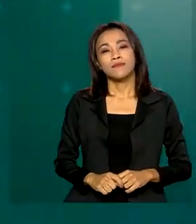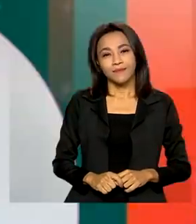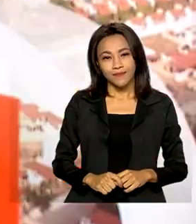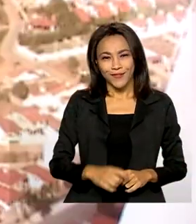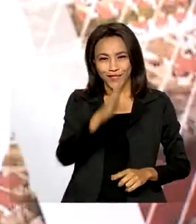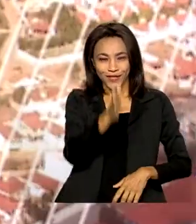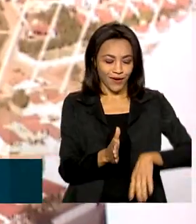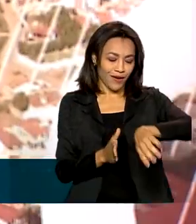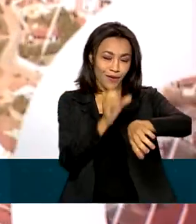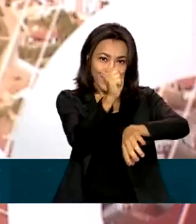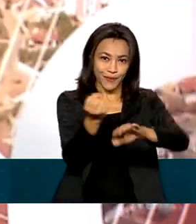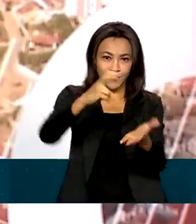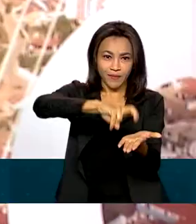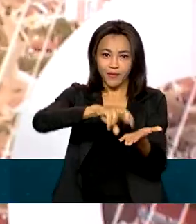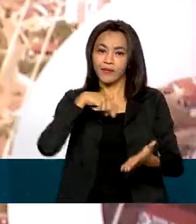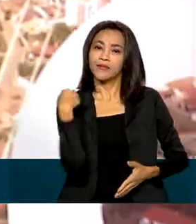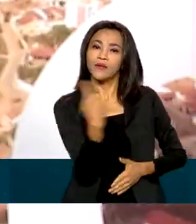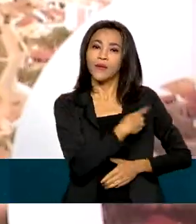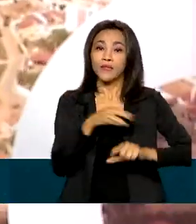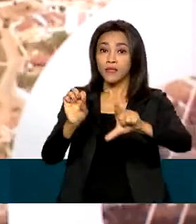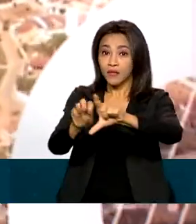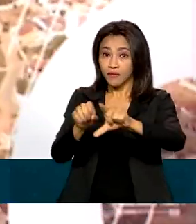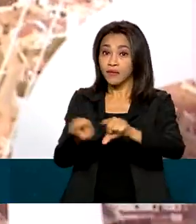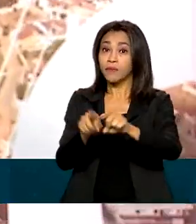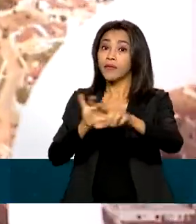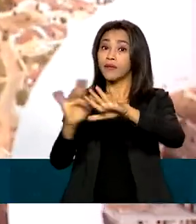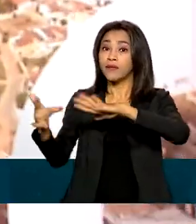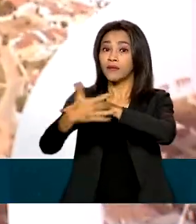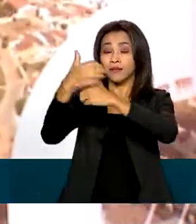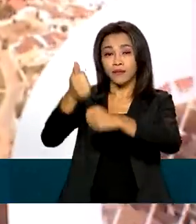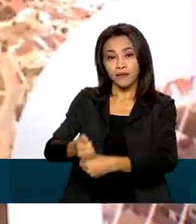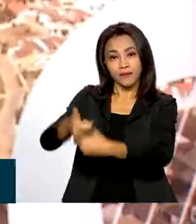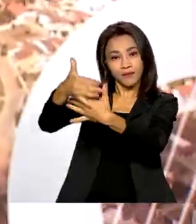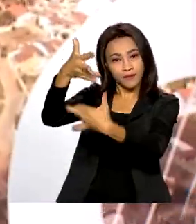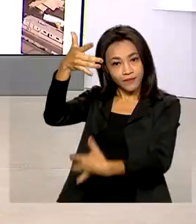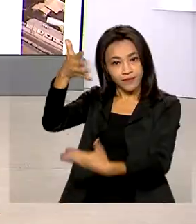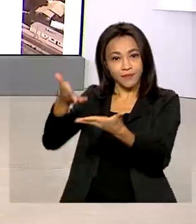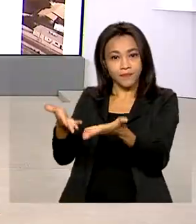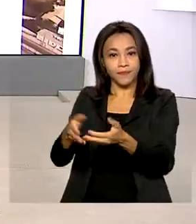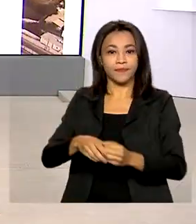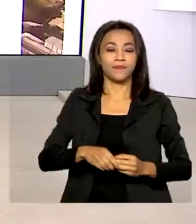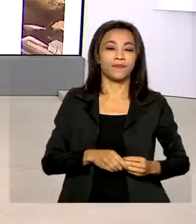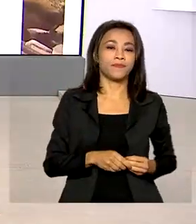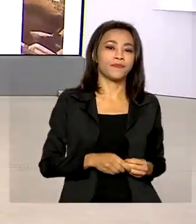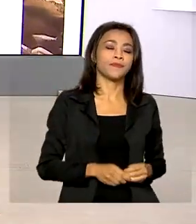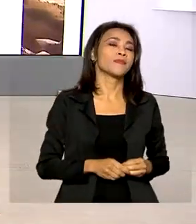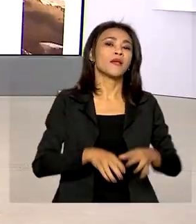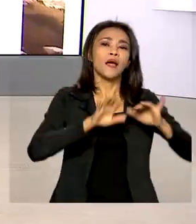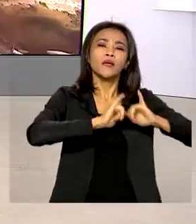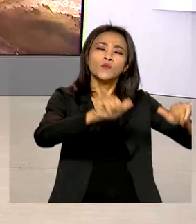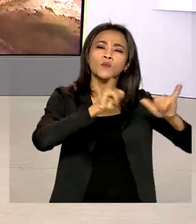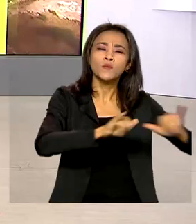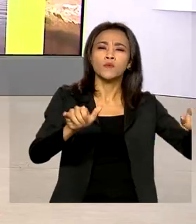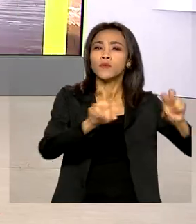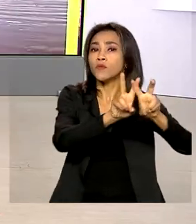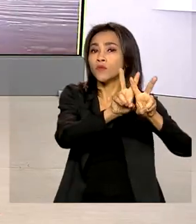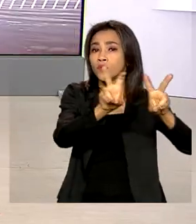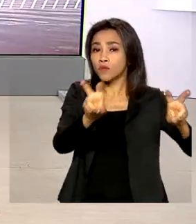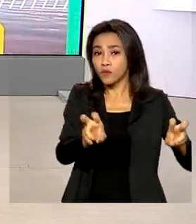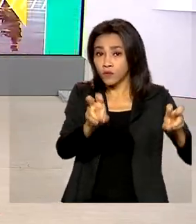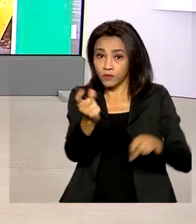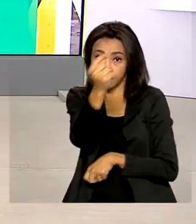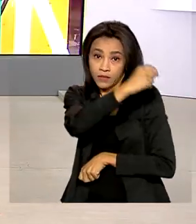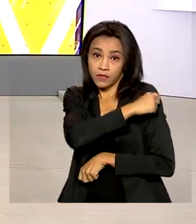Oito horas da manhã, estamos ao vivo também pelas redes sociais. A campanha nacional de vacinação contra a